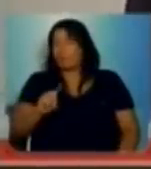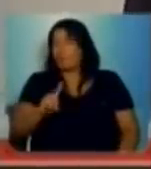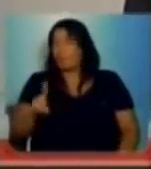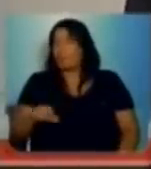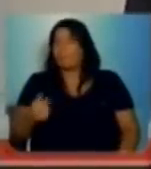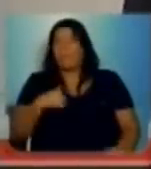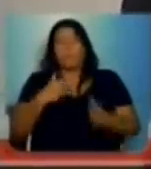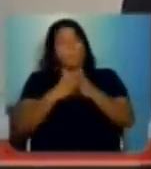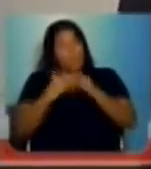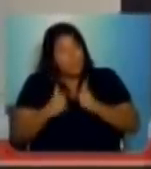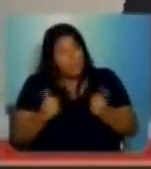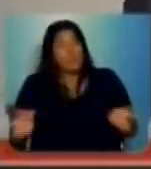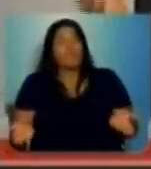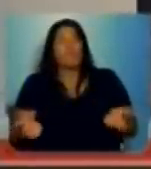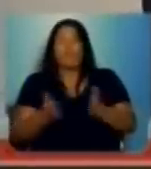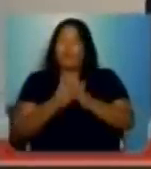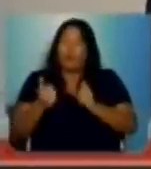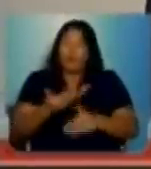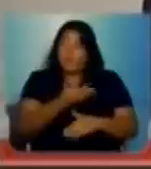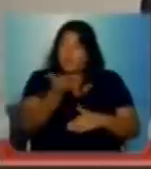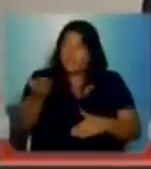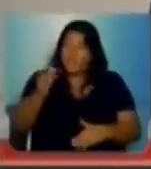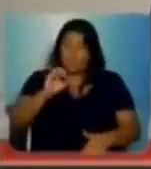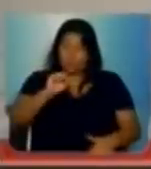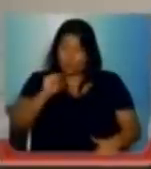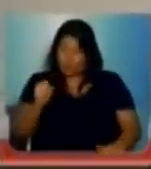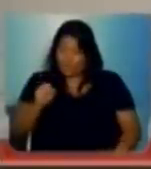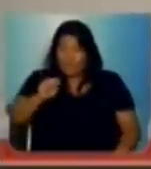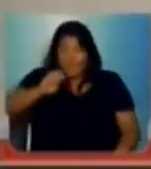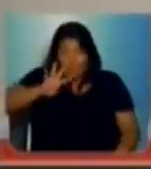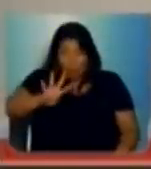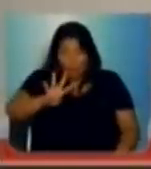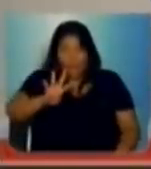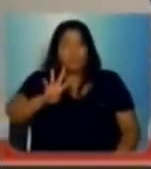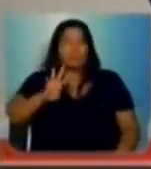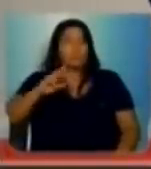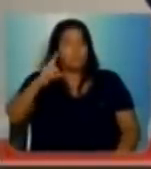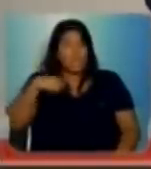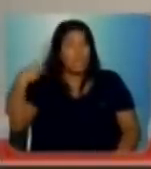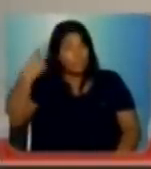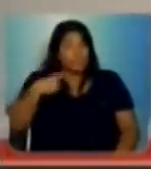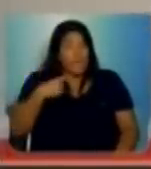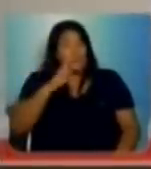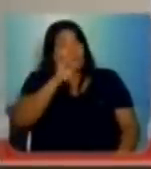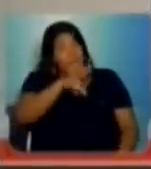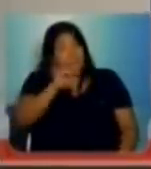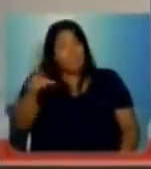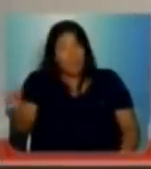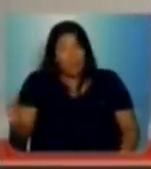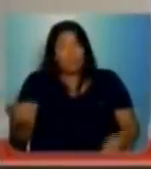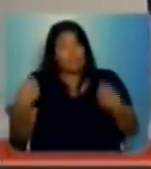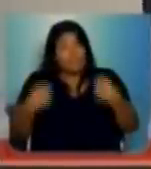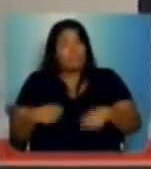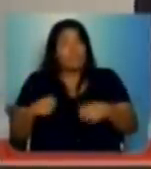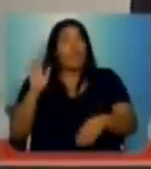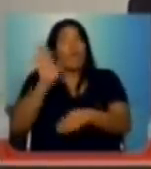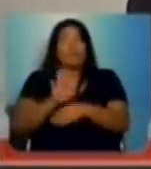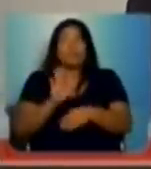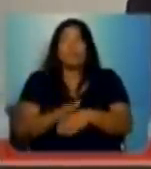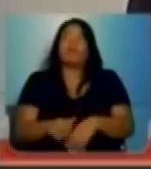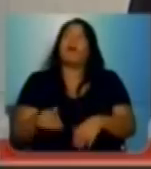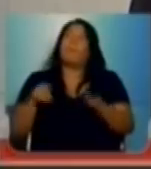deputados, independentemente do partido político, para que cada deputado faça gestões junto ao